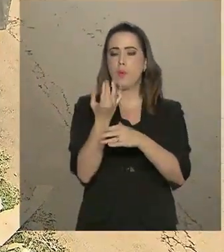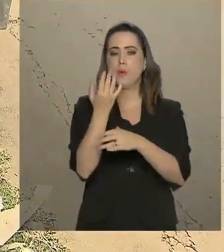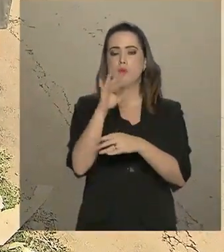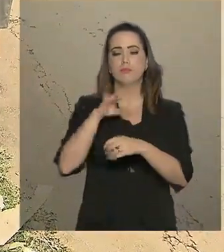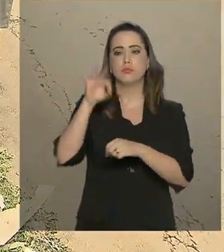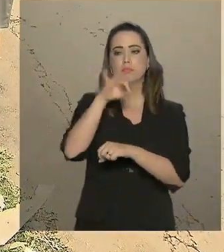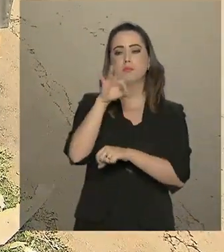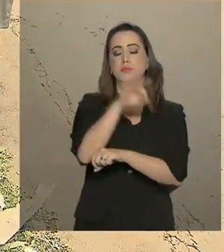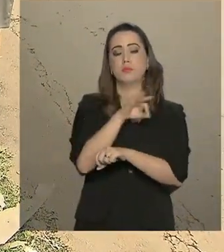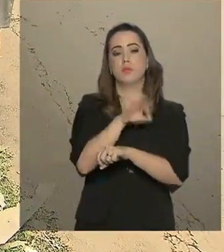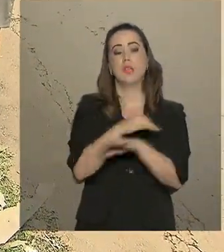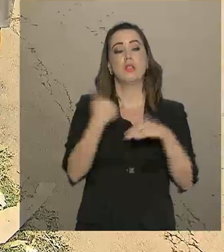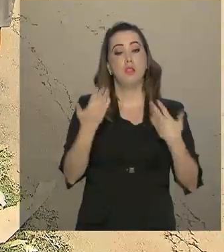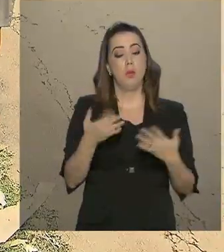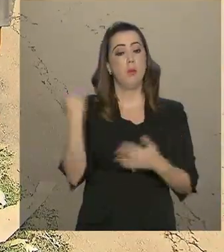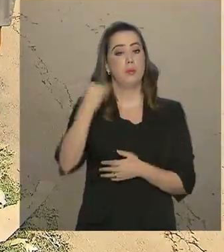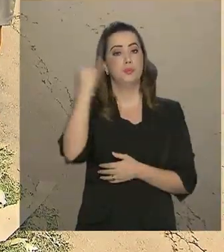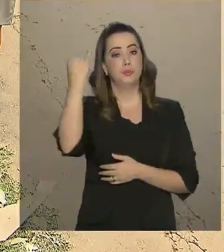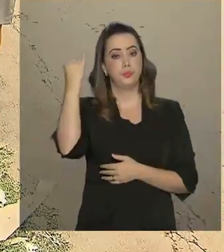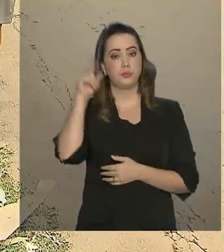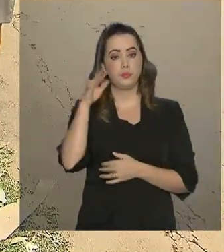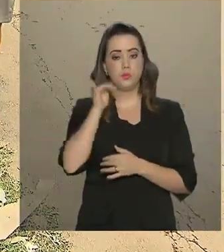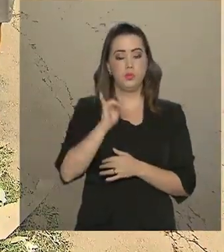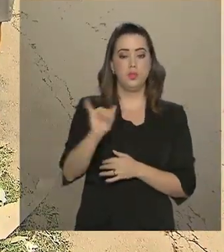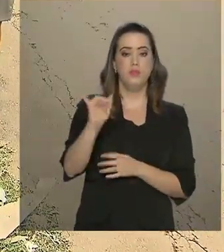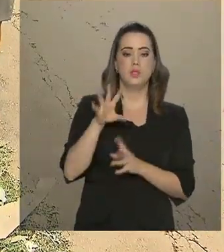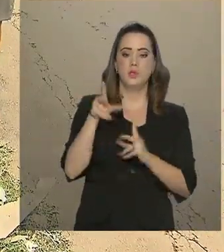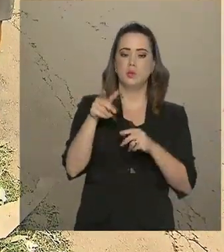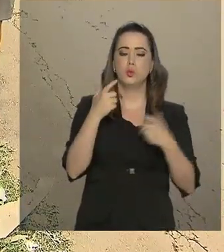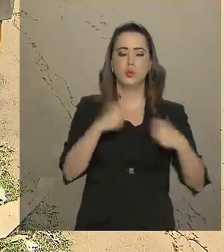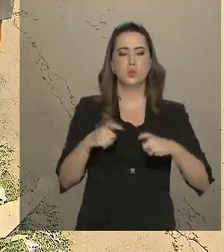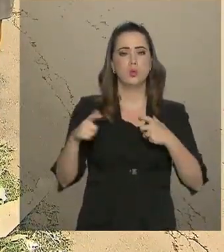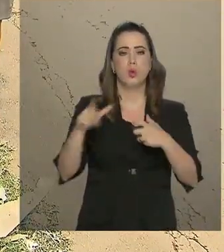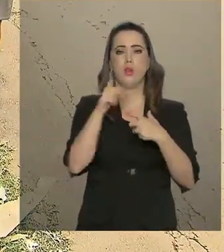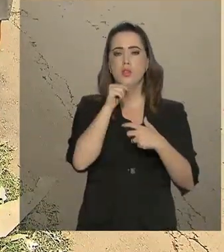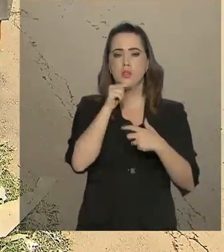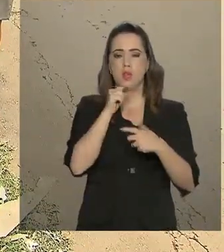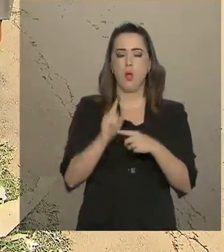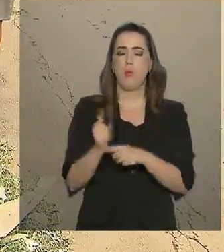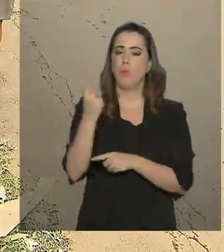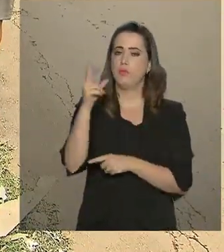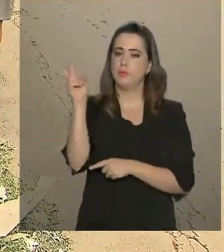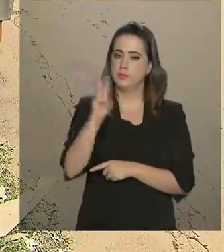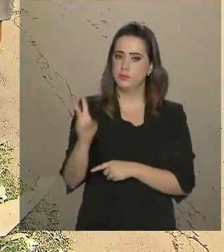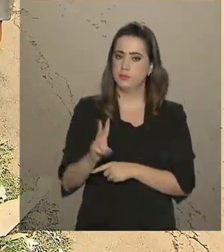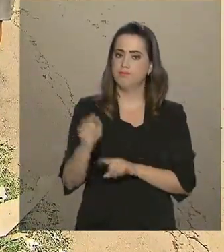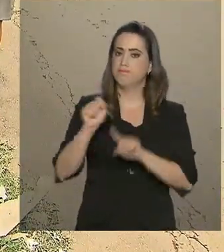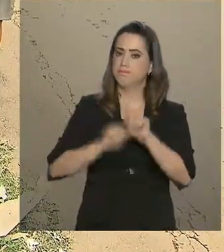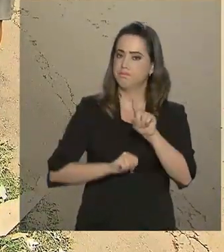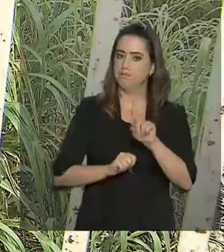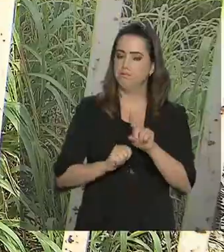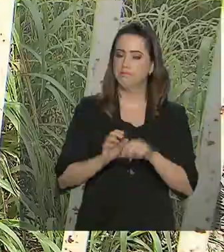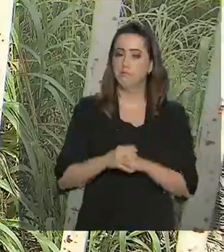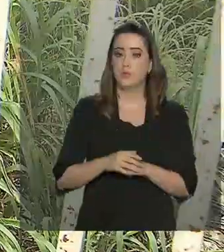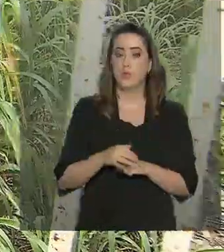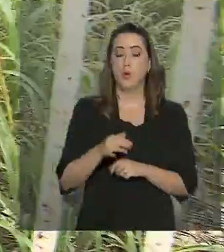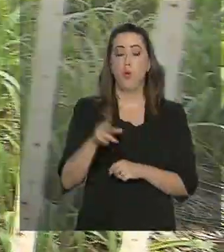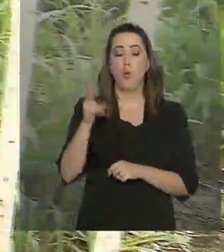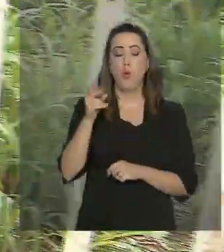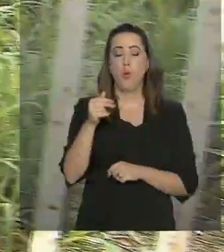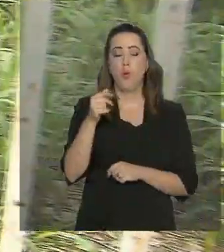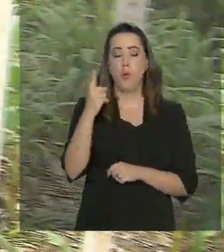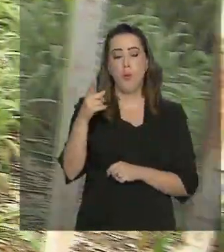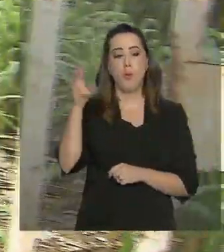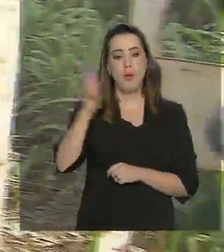a fase adulta. Por isso, é tão importante eliminar todos os criadouros, pelo menos uma vez por semana. Os lotes